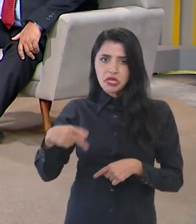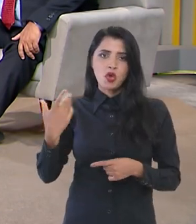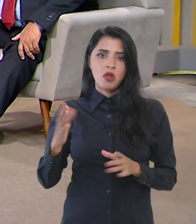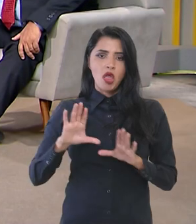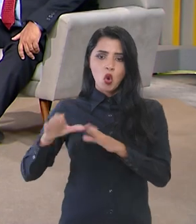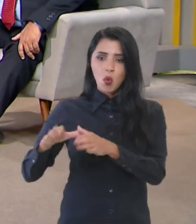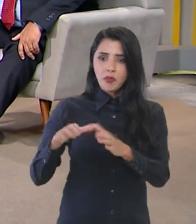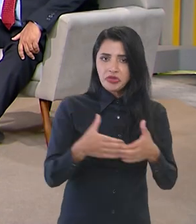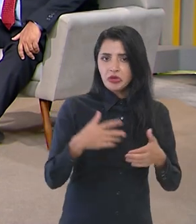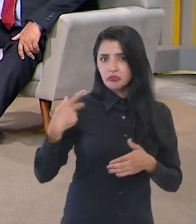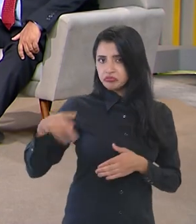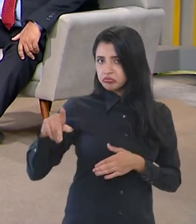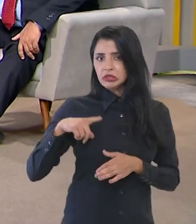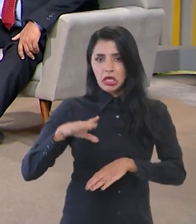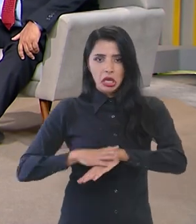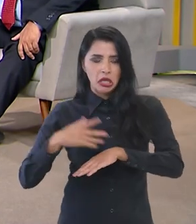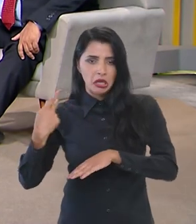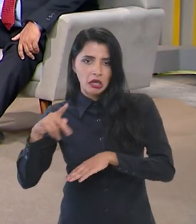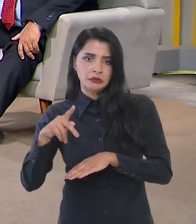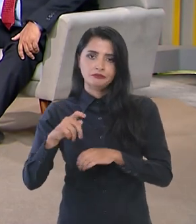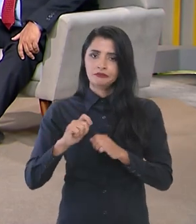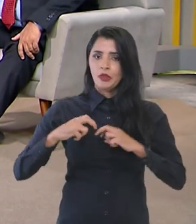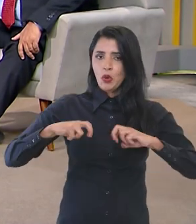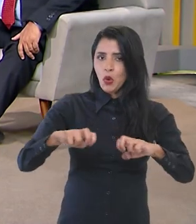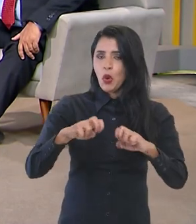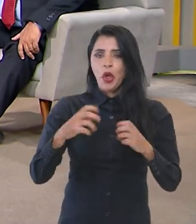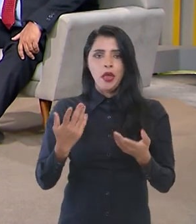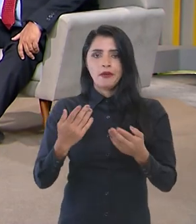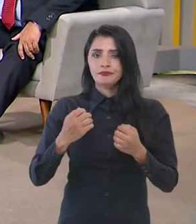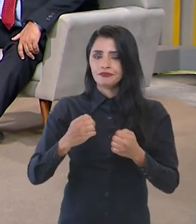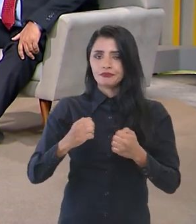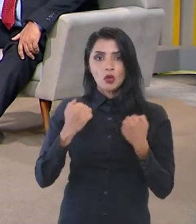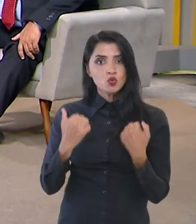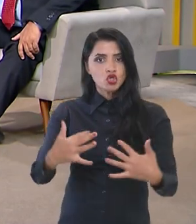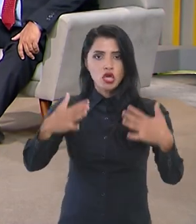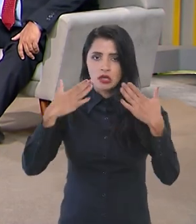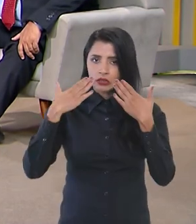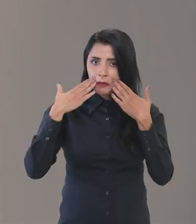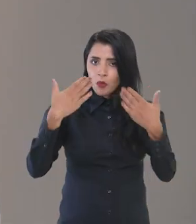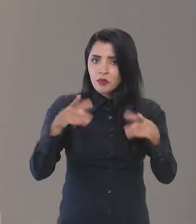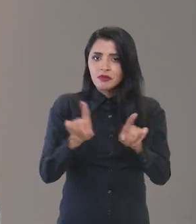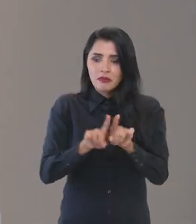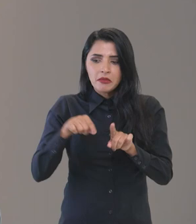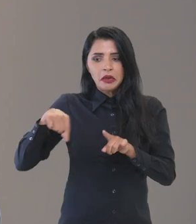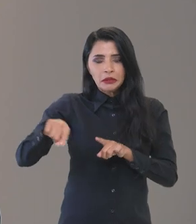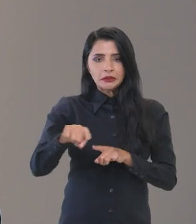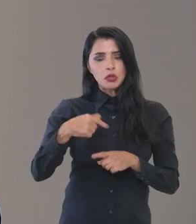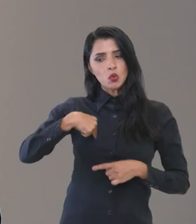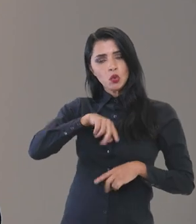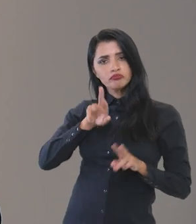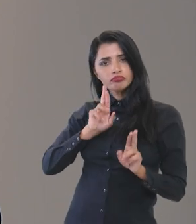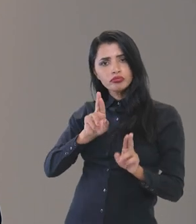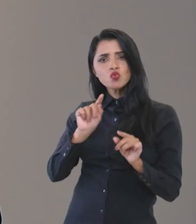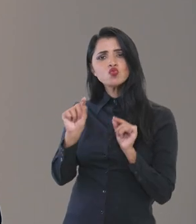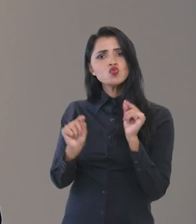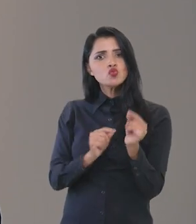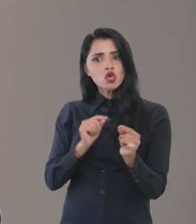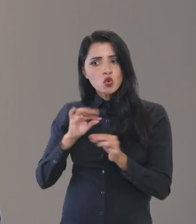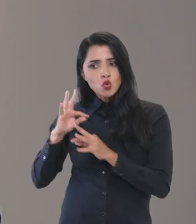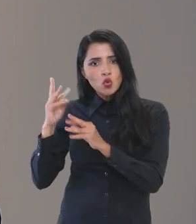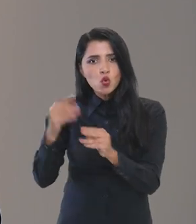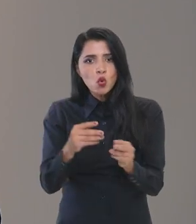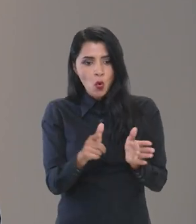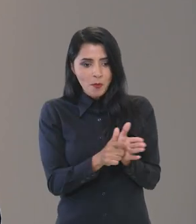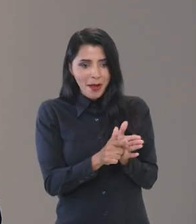seu debate nas comissões, né, as suas audiências públicas também. E nossa expectativa, então, é que